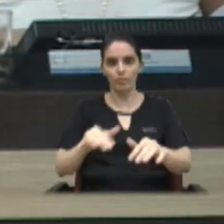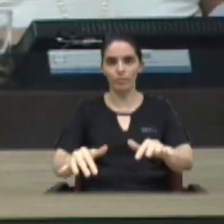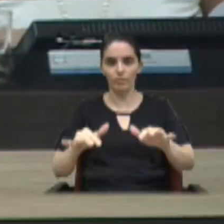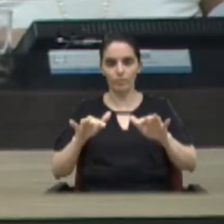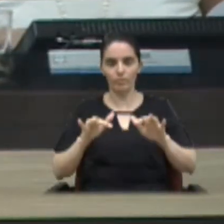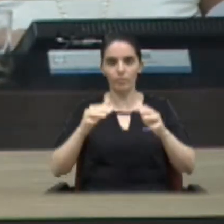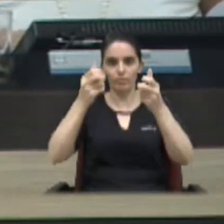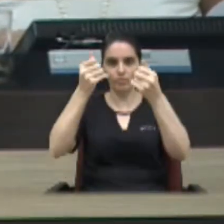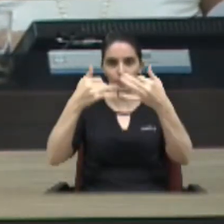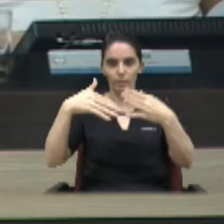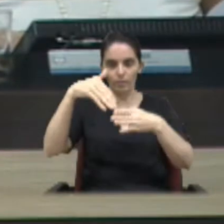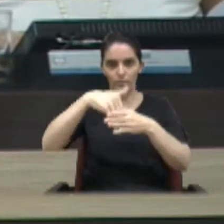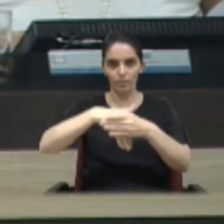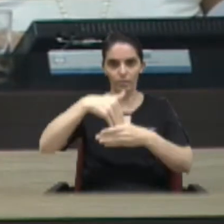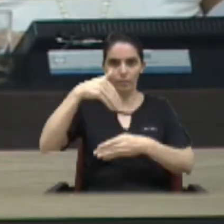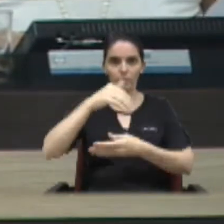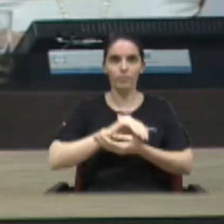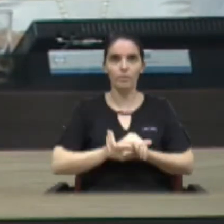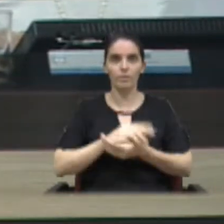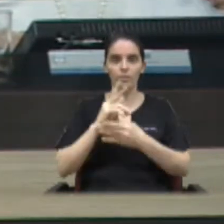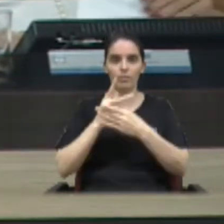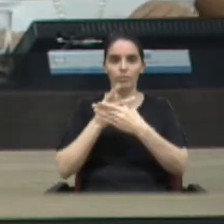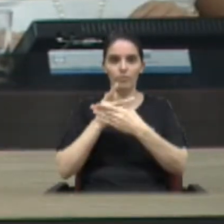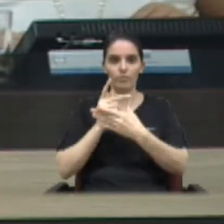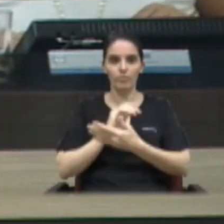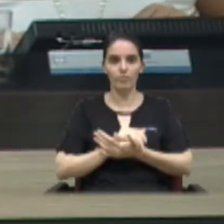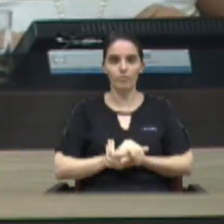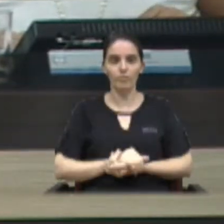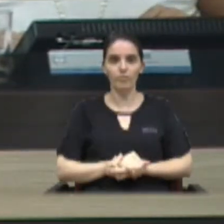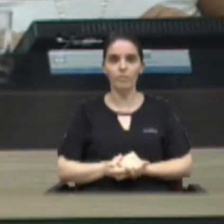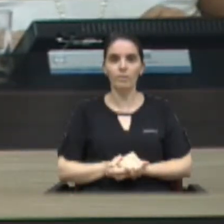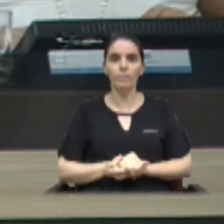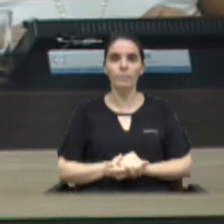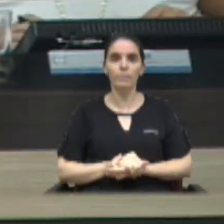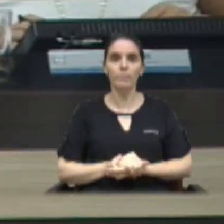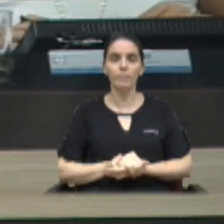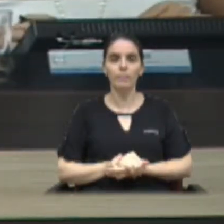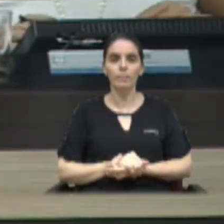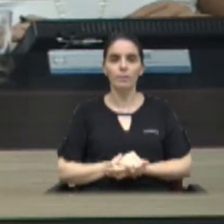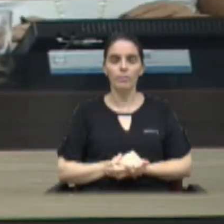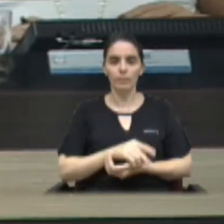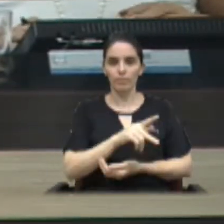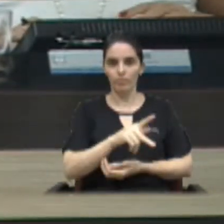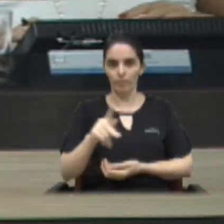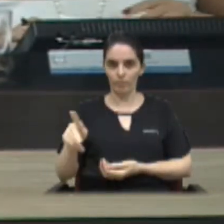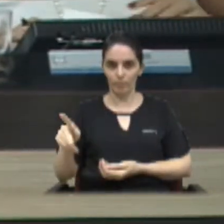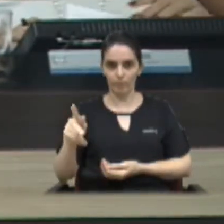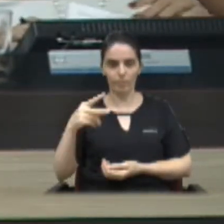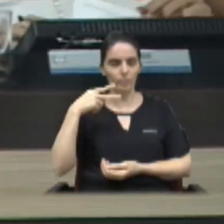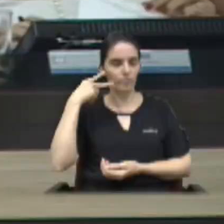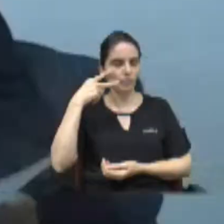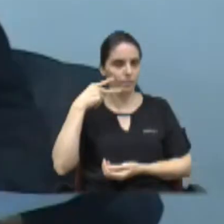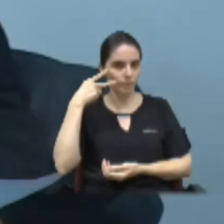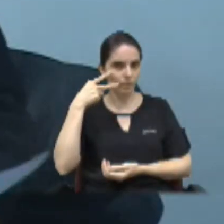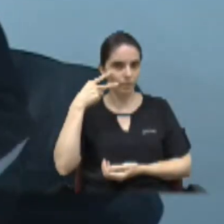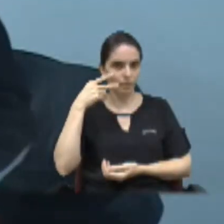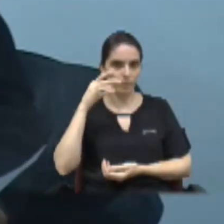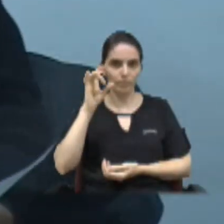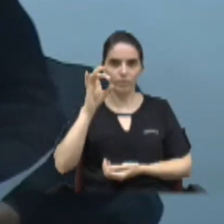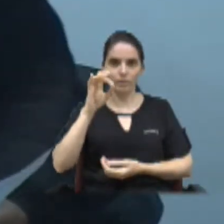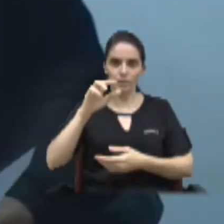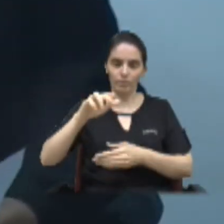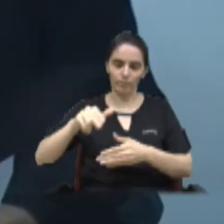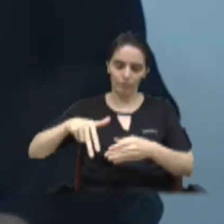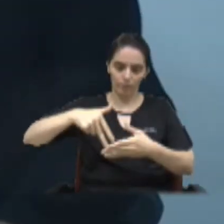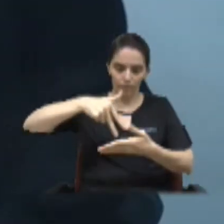plenário para a justificativa Helder do Táxi senhor presidente novos amigos vereadores só me levanto